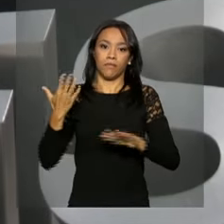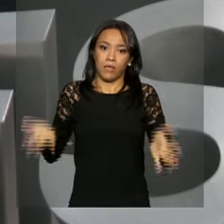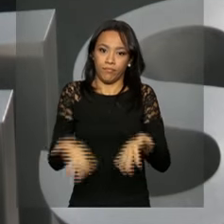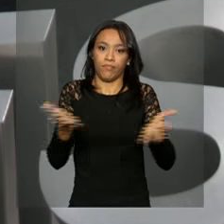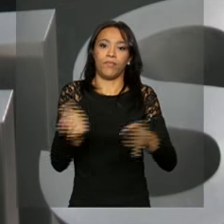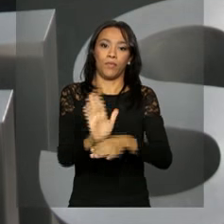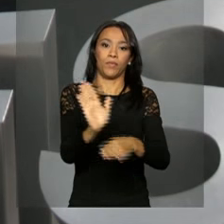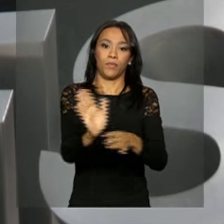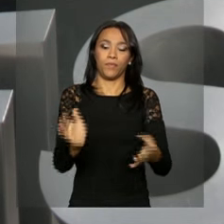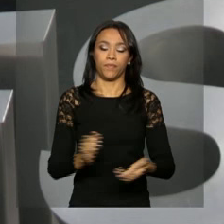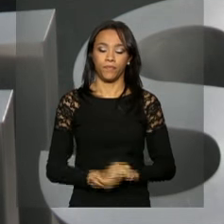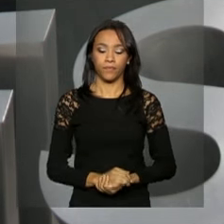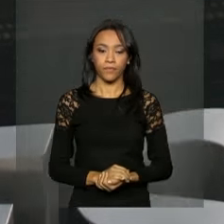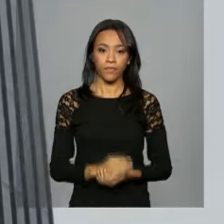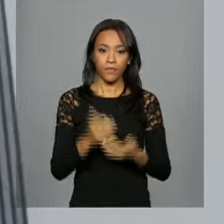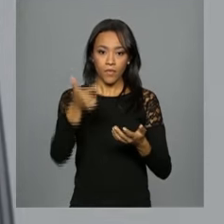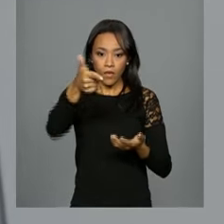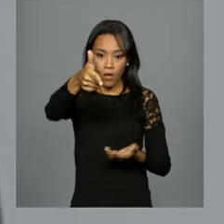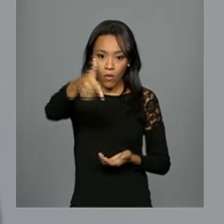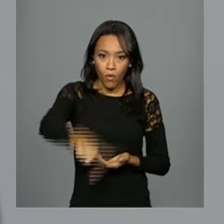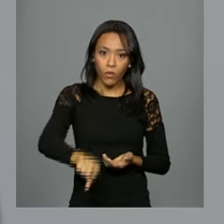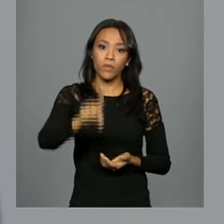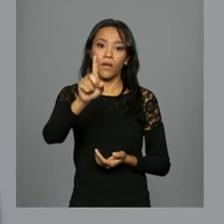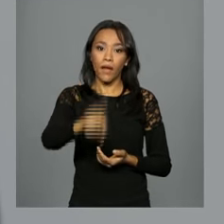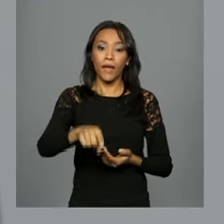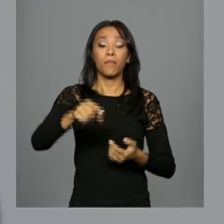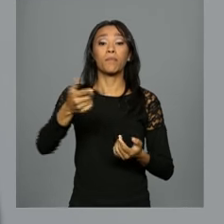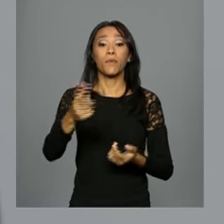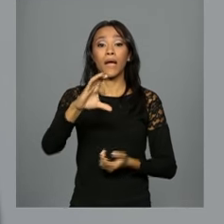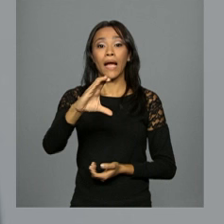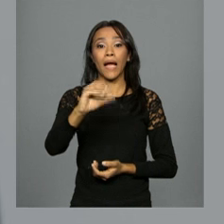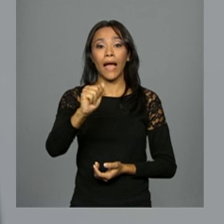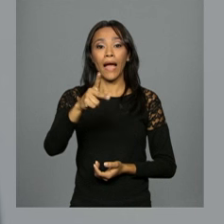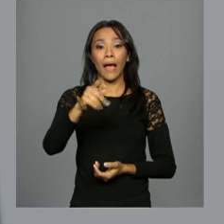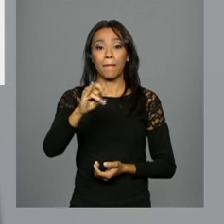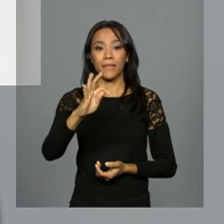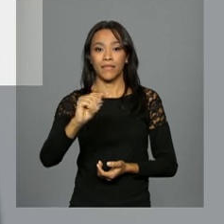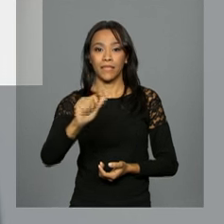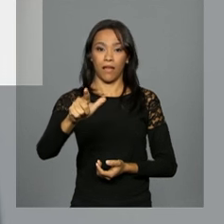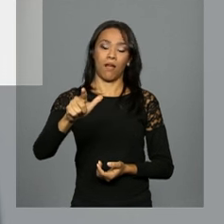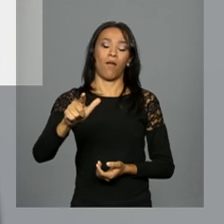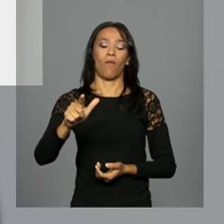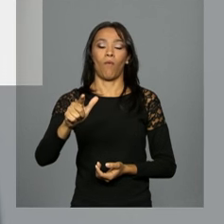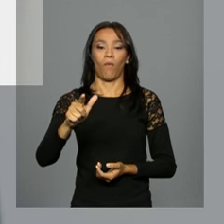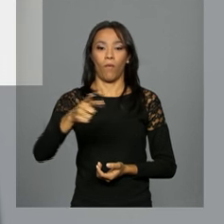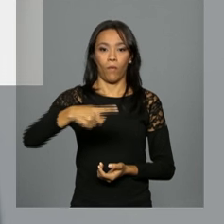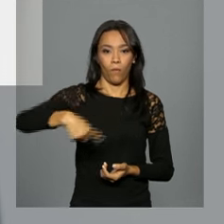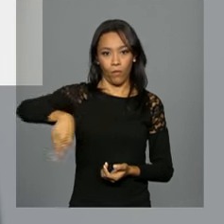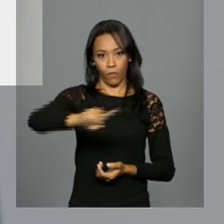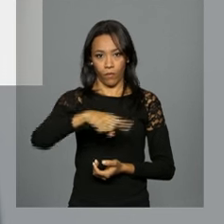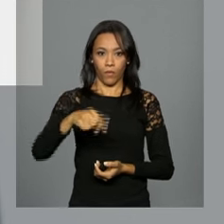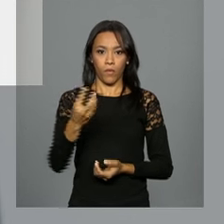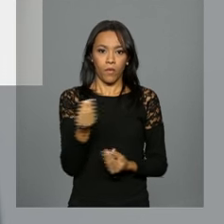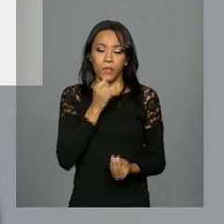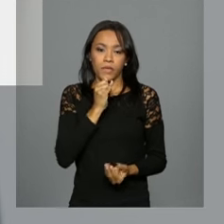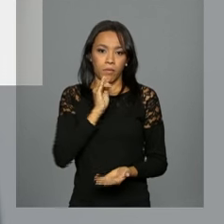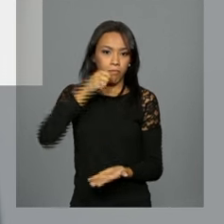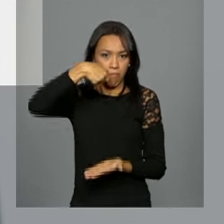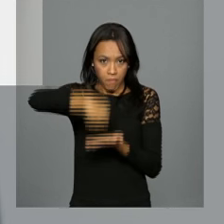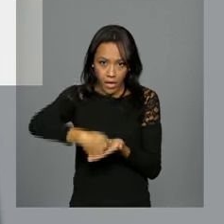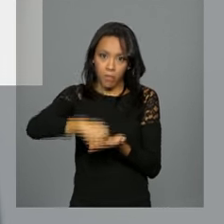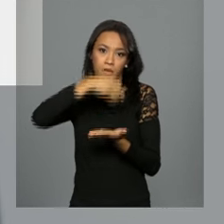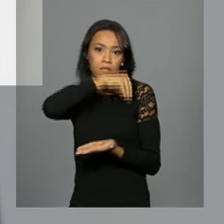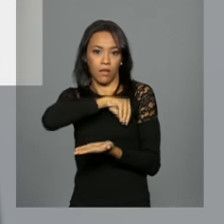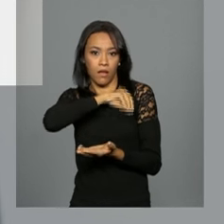A primeira medida é voltada para capital de giro, ou seja, para financiar operações diárias das empresas, como pagamento de